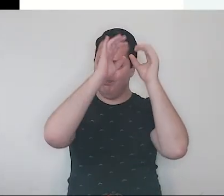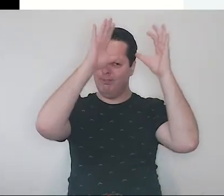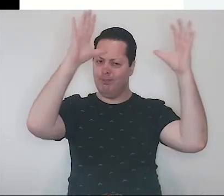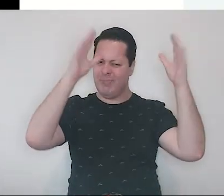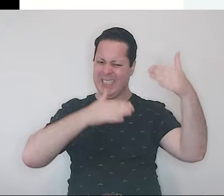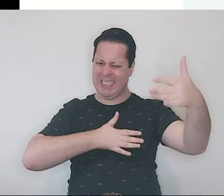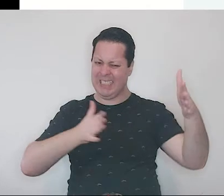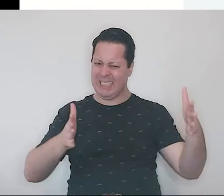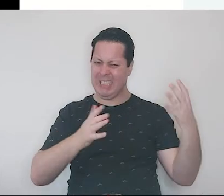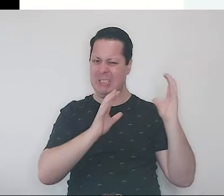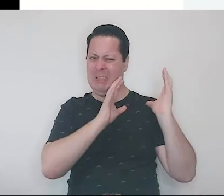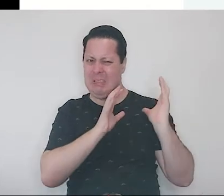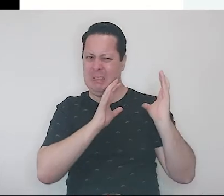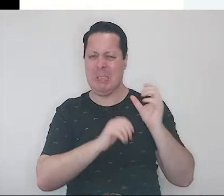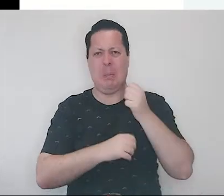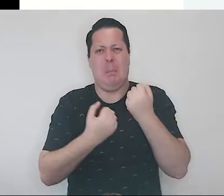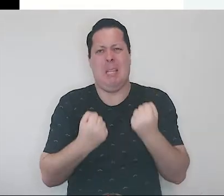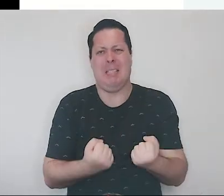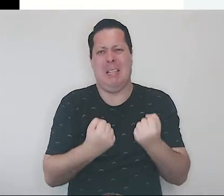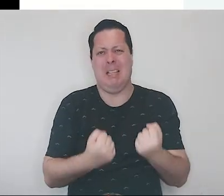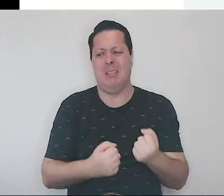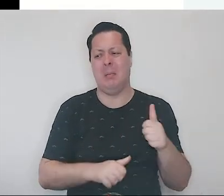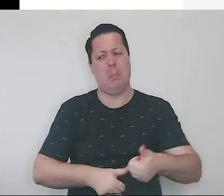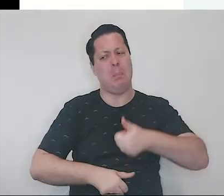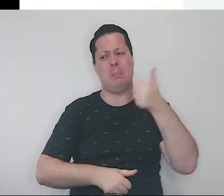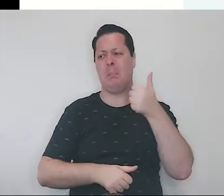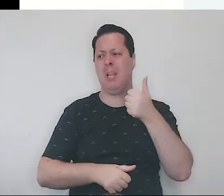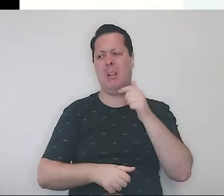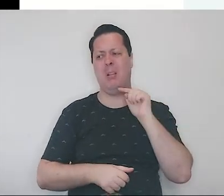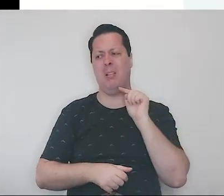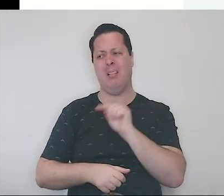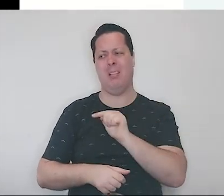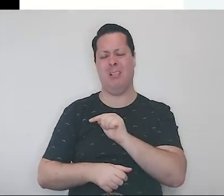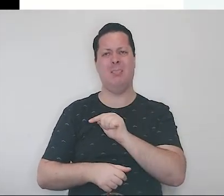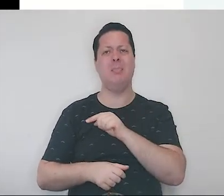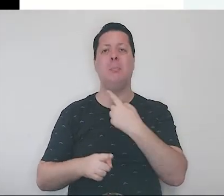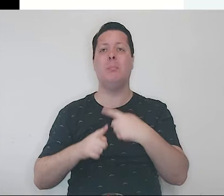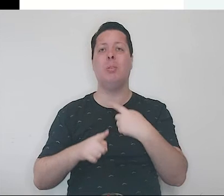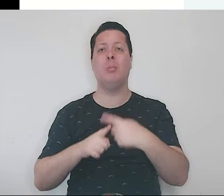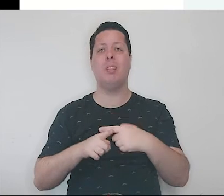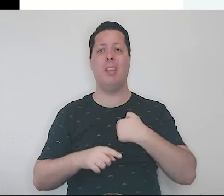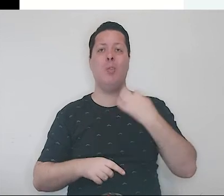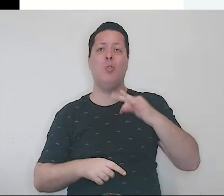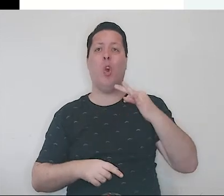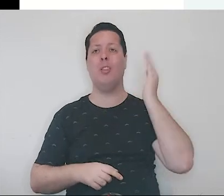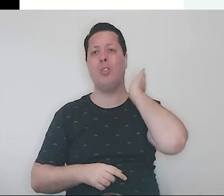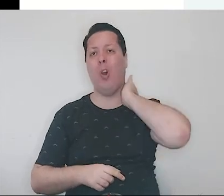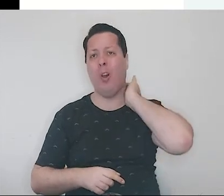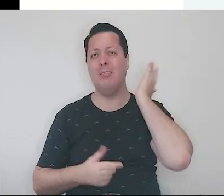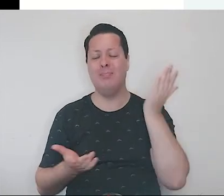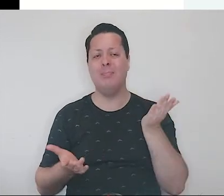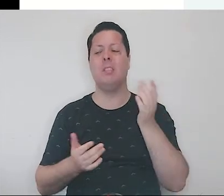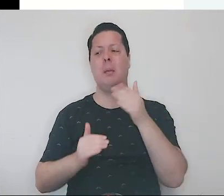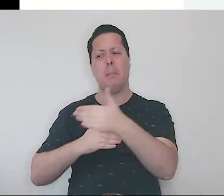grande é muito pesado. Eu vou levar esse pacotinho menor porque eu tenho dor nas costas. E